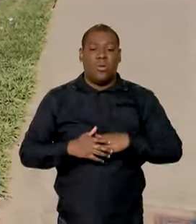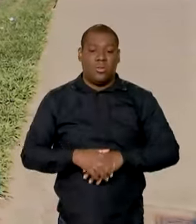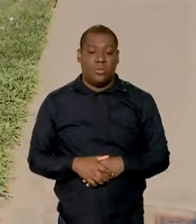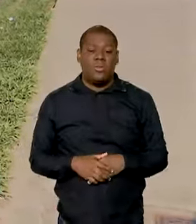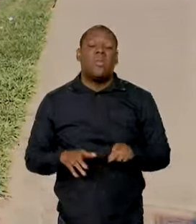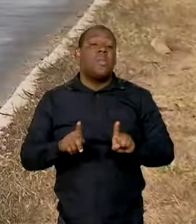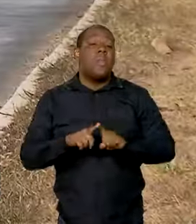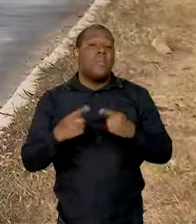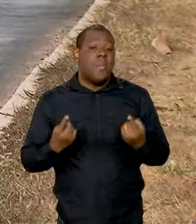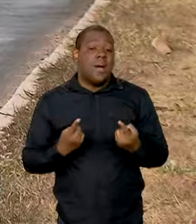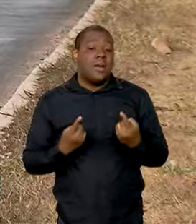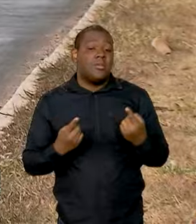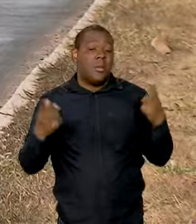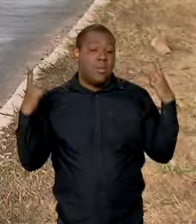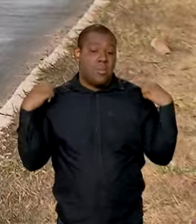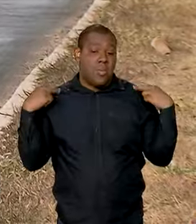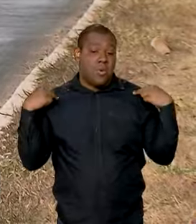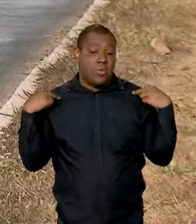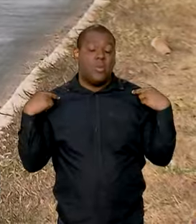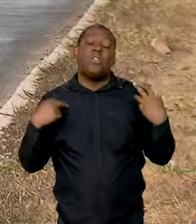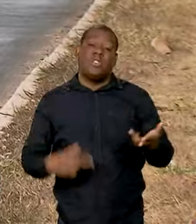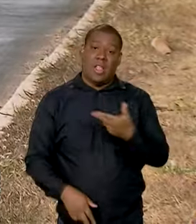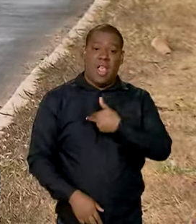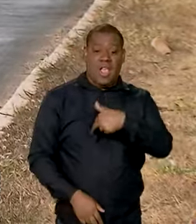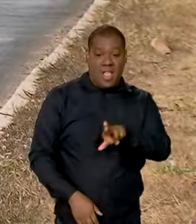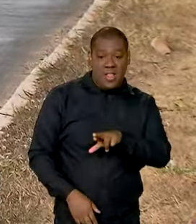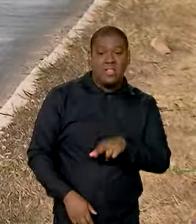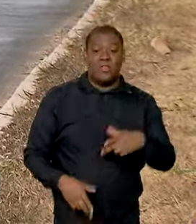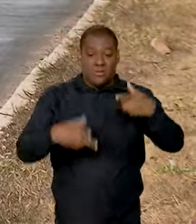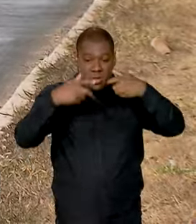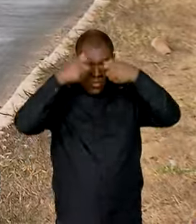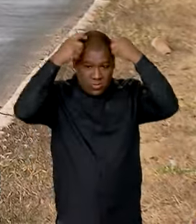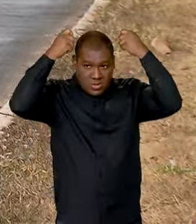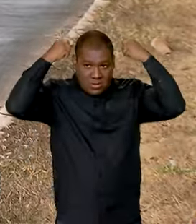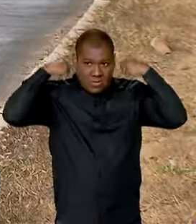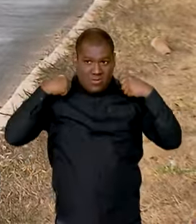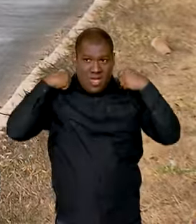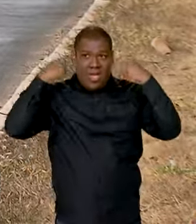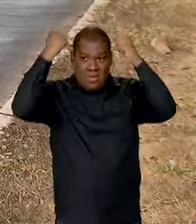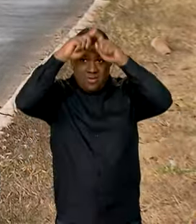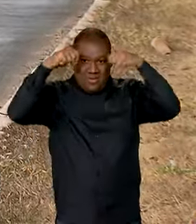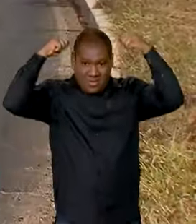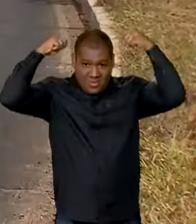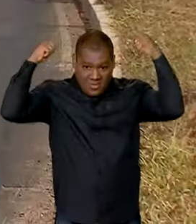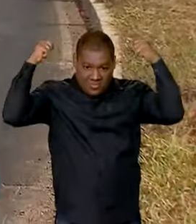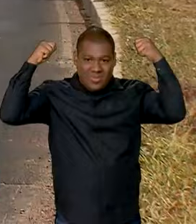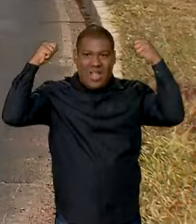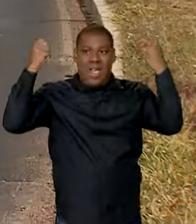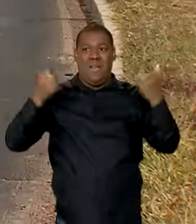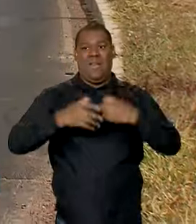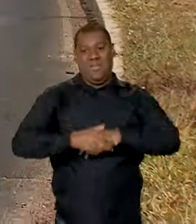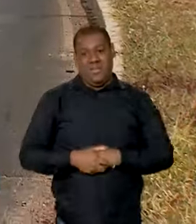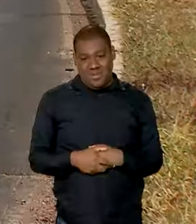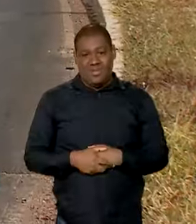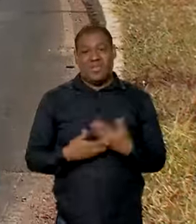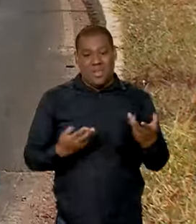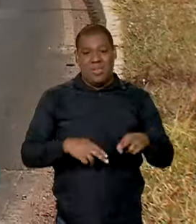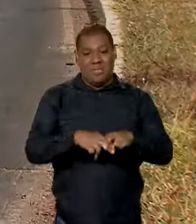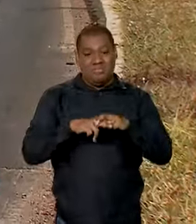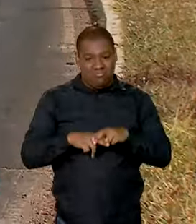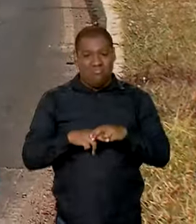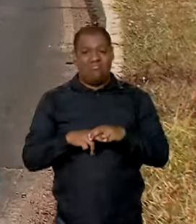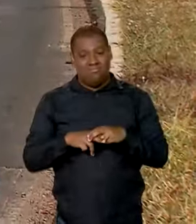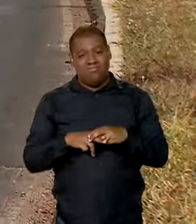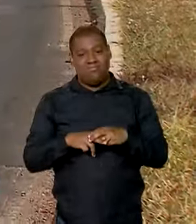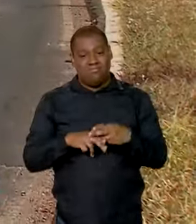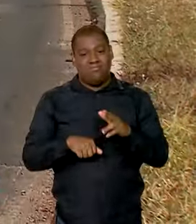em casos de motoristas que usam hábitos religiosos, véus e lenços por questões de tratamento de saúde. Foi por